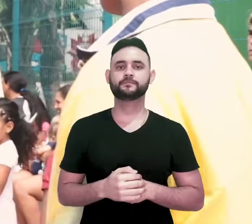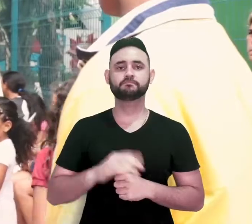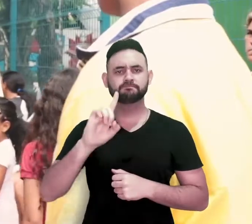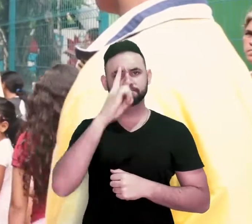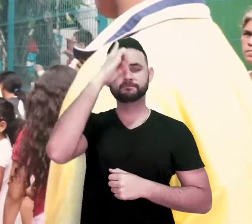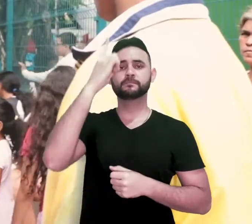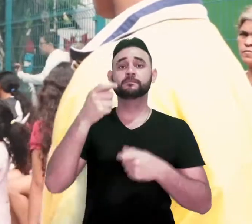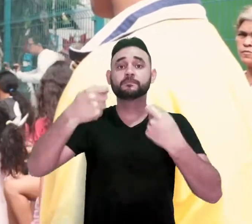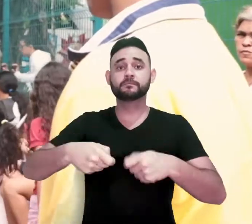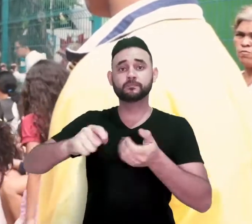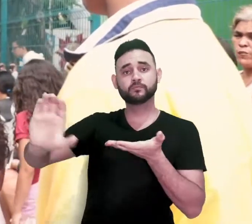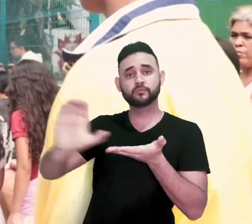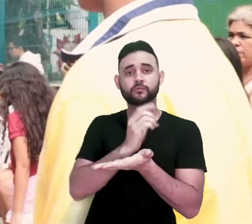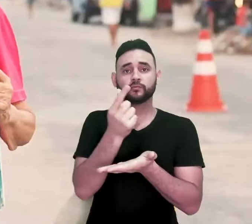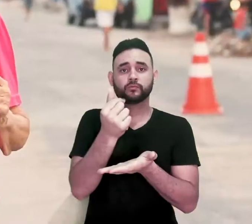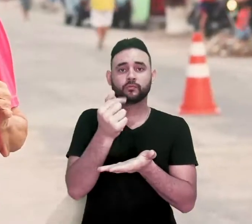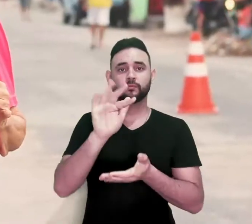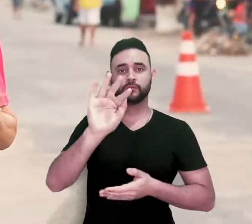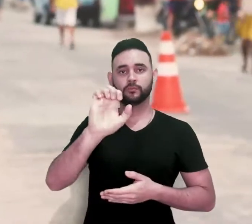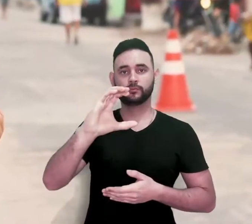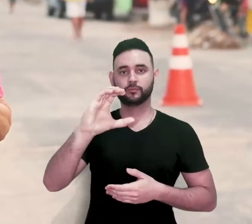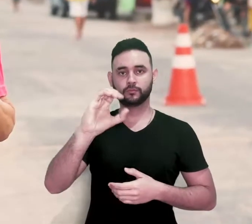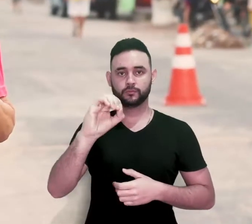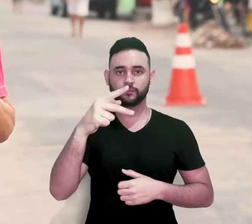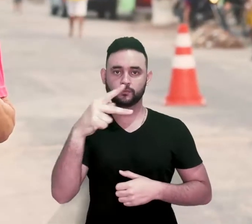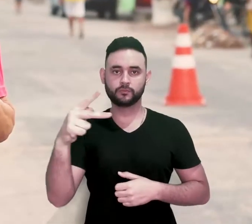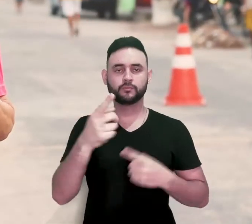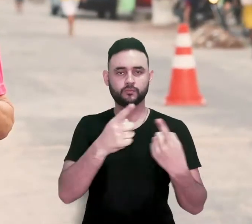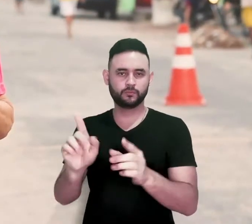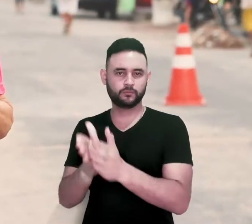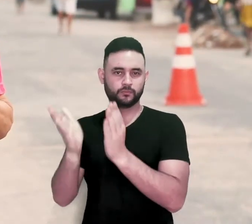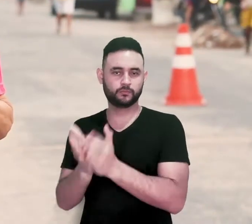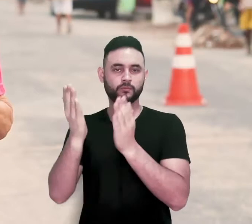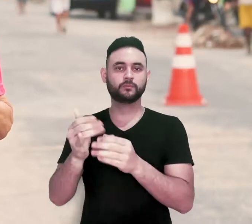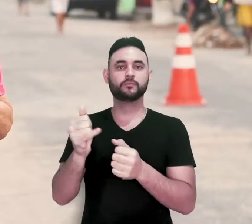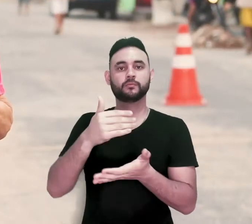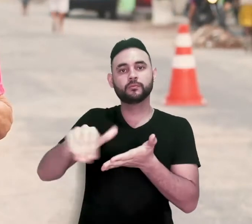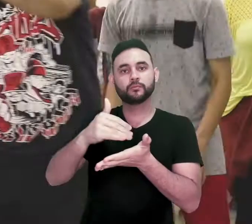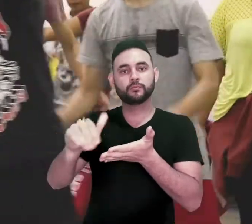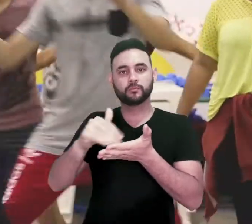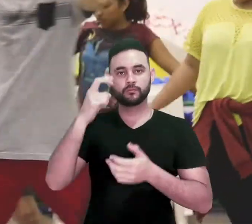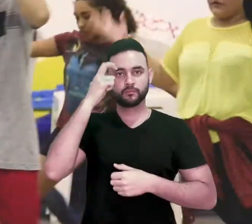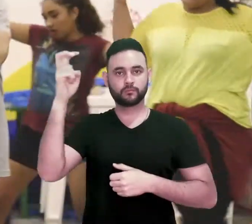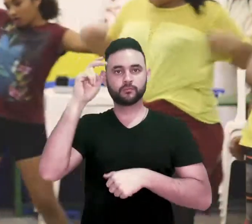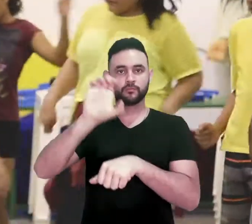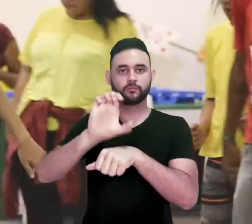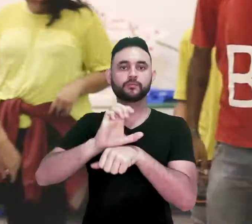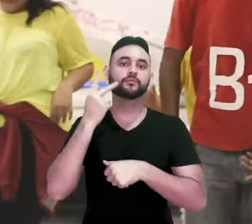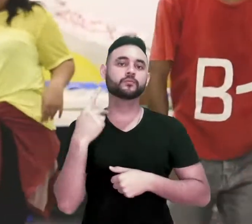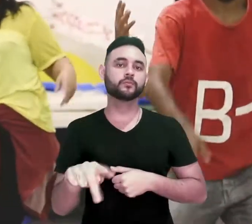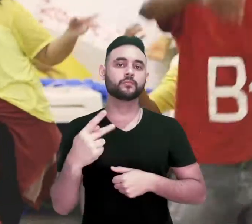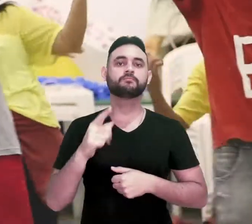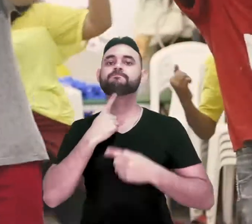criado com recursos do Fundo Estadual de Combate à Pobreza, o FECOP, por meio da Secretaria da Cultura do Estado do Ceará e por